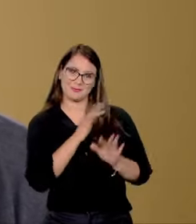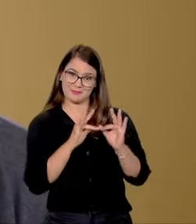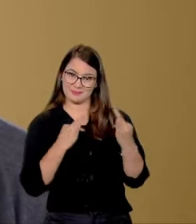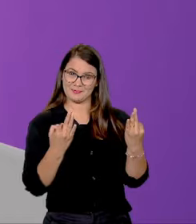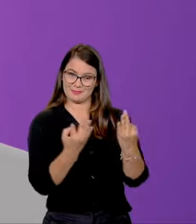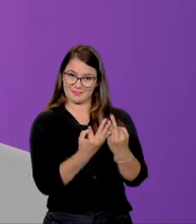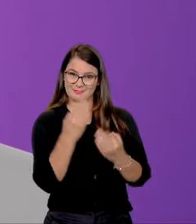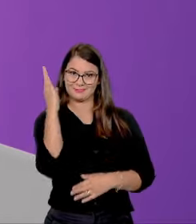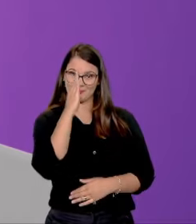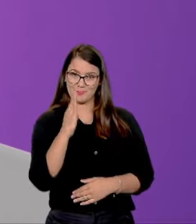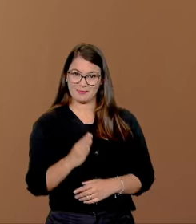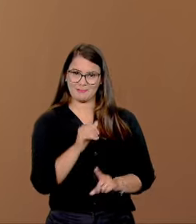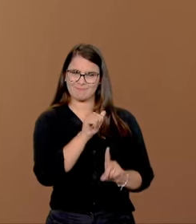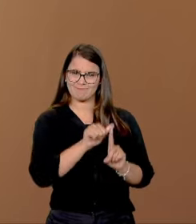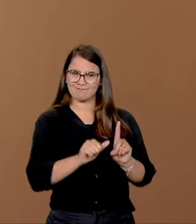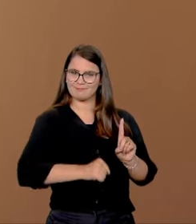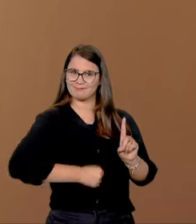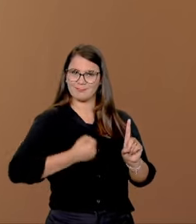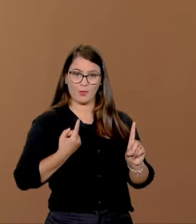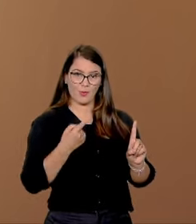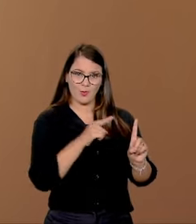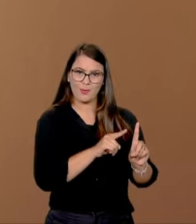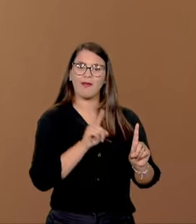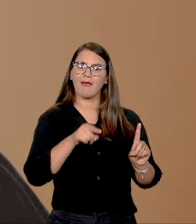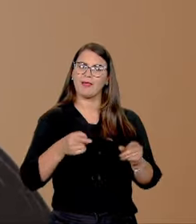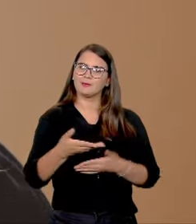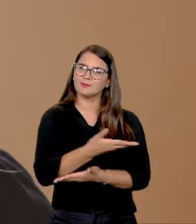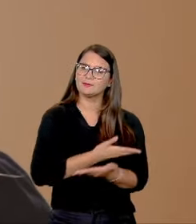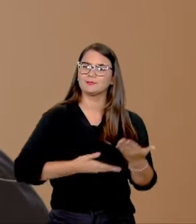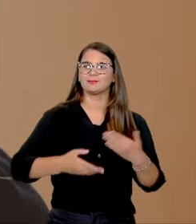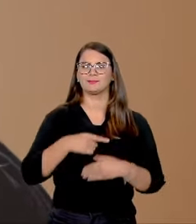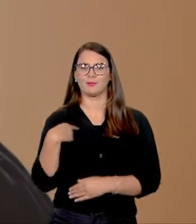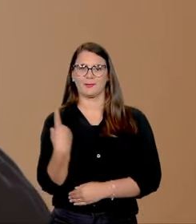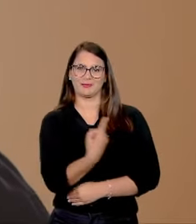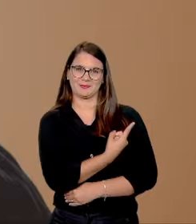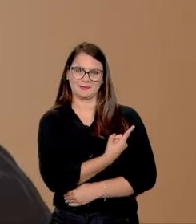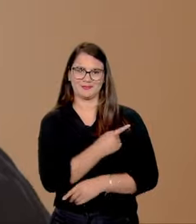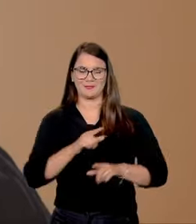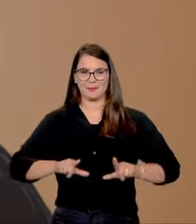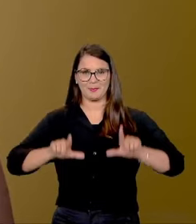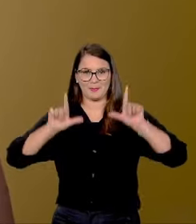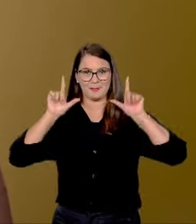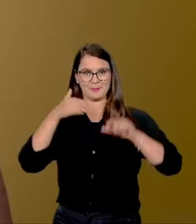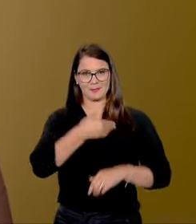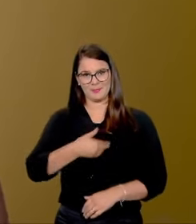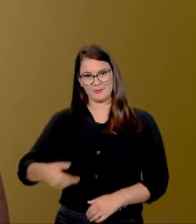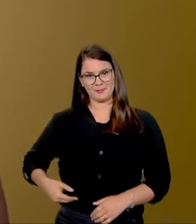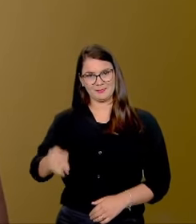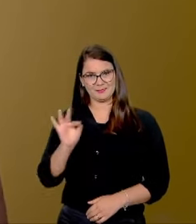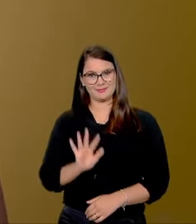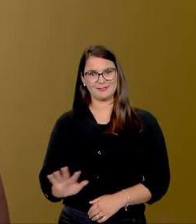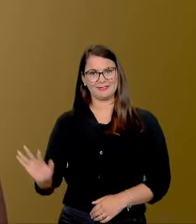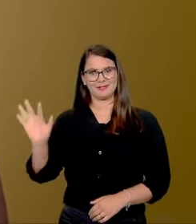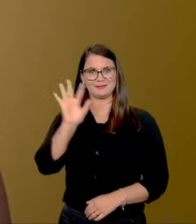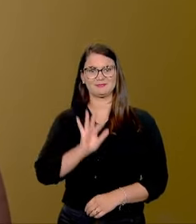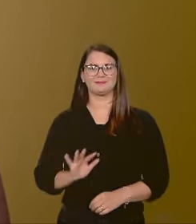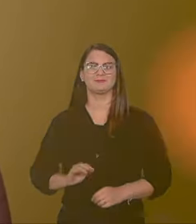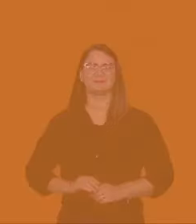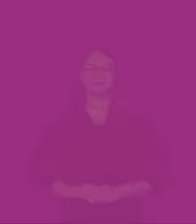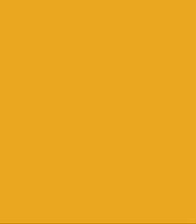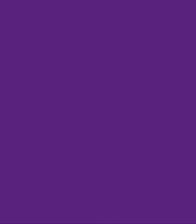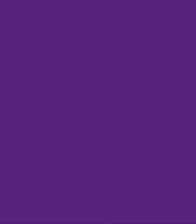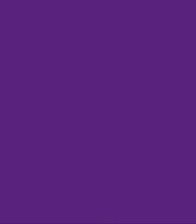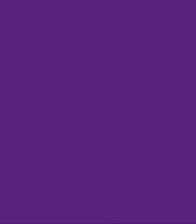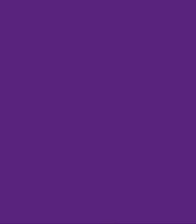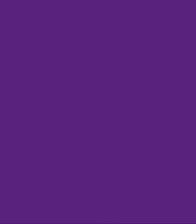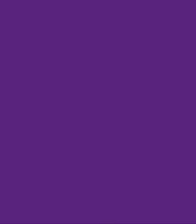dialogue com os amigos e familiares. Um Brasil sem misoginia é uma construção de todas e todos. Uma campanha do governo federal.